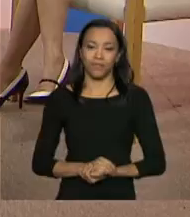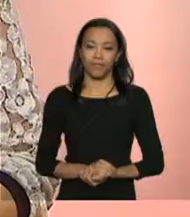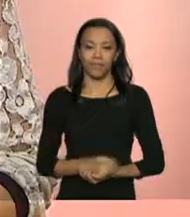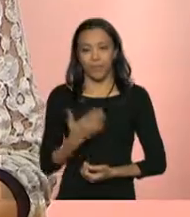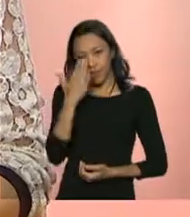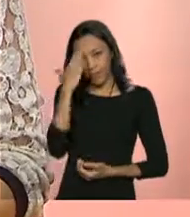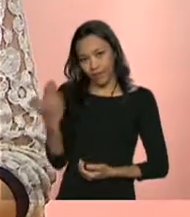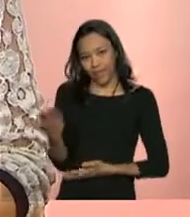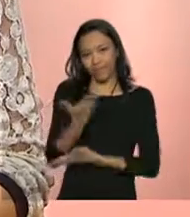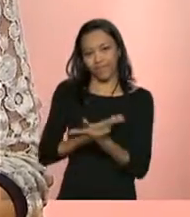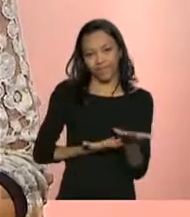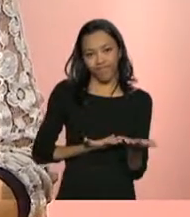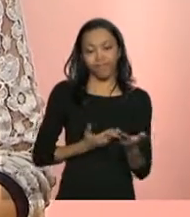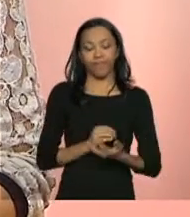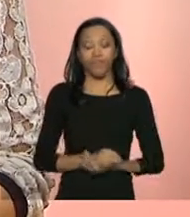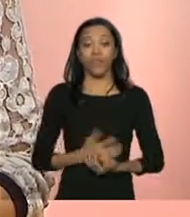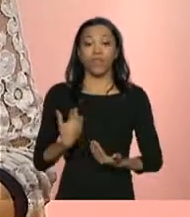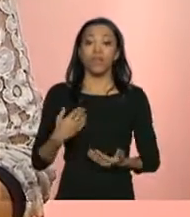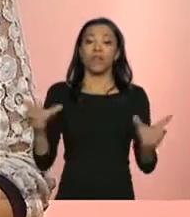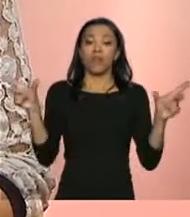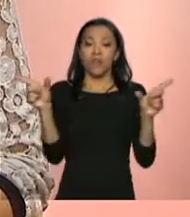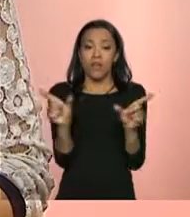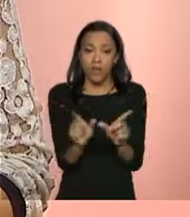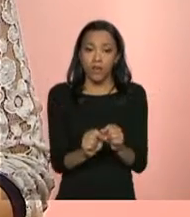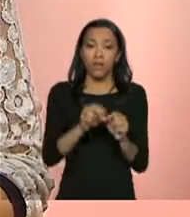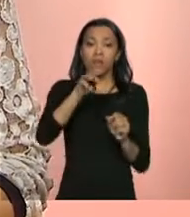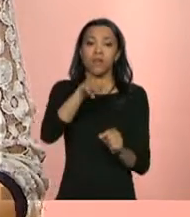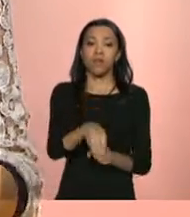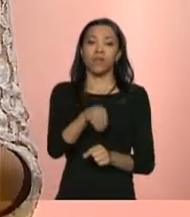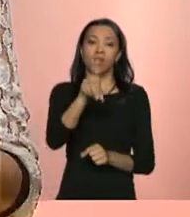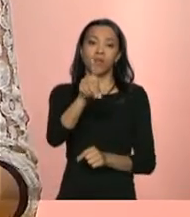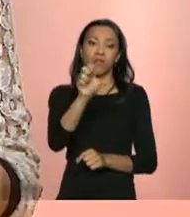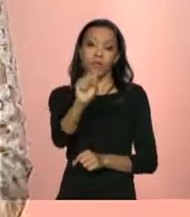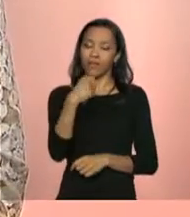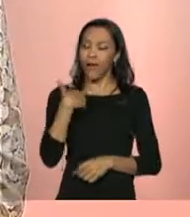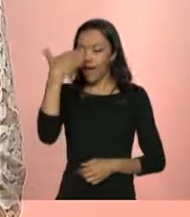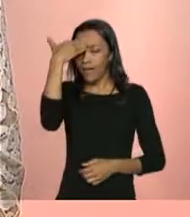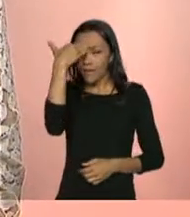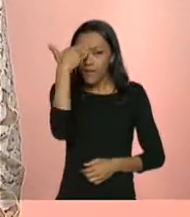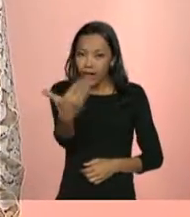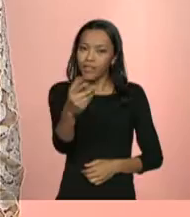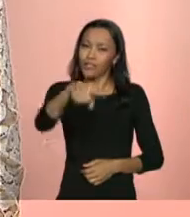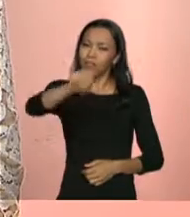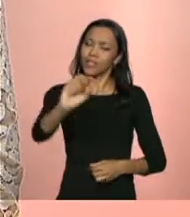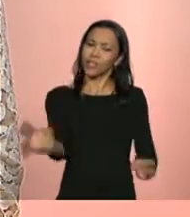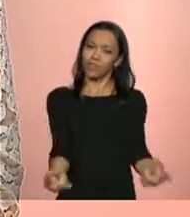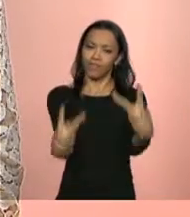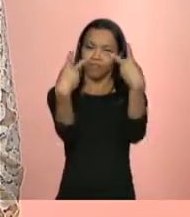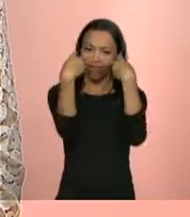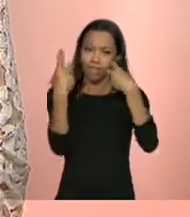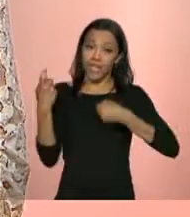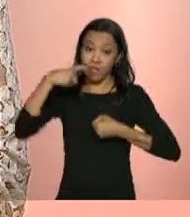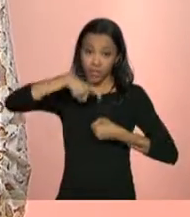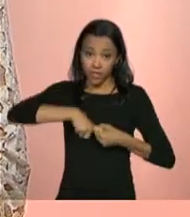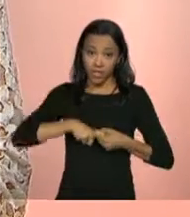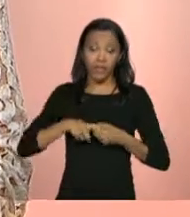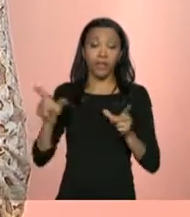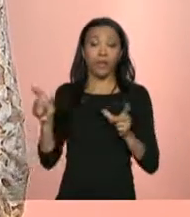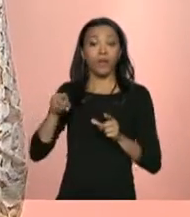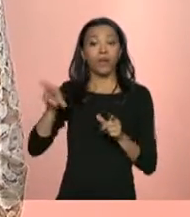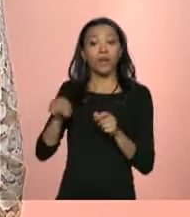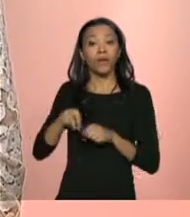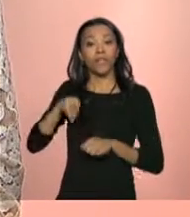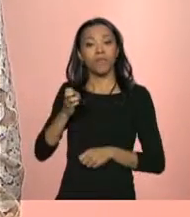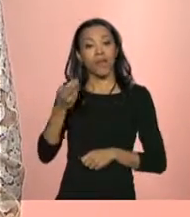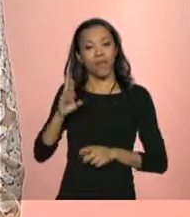a vocês. Obrigada. O Ministério do Desenvolvimento Social e Combate à Fome agradece a sua audiência e a parceria com a NBR. Nós ficamos